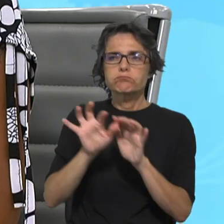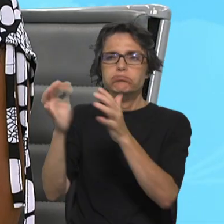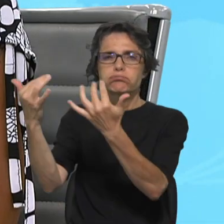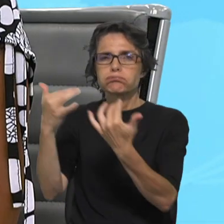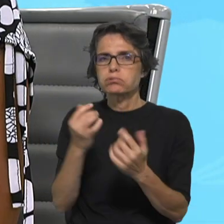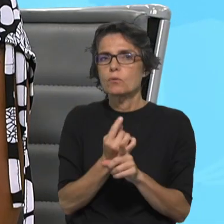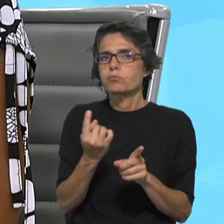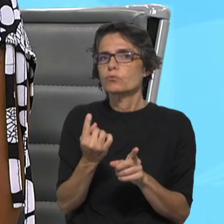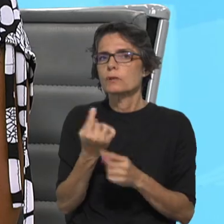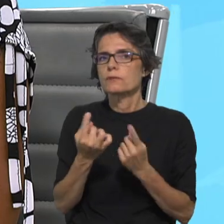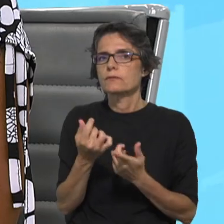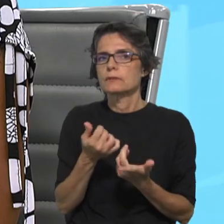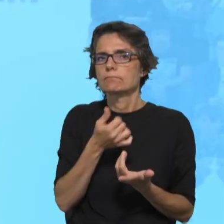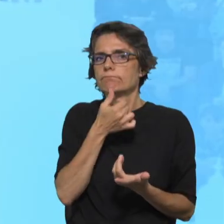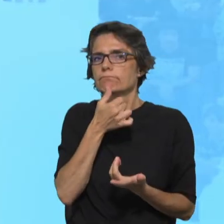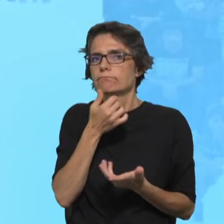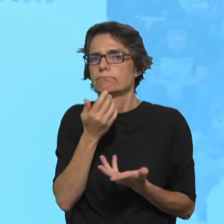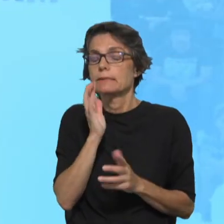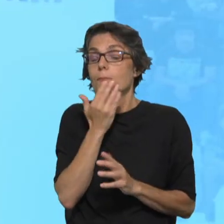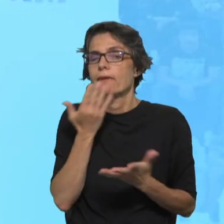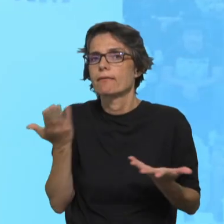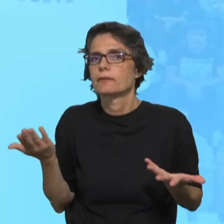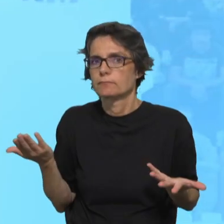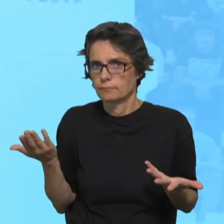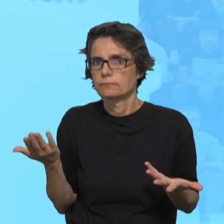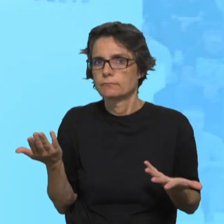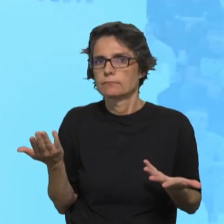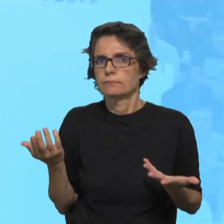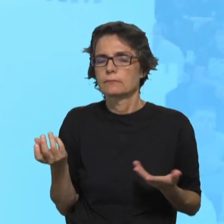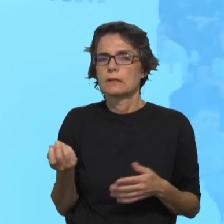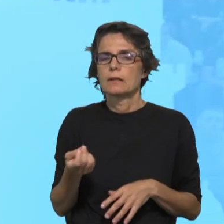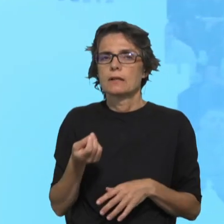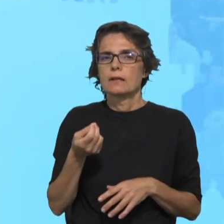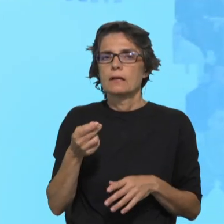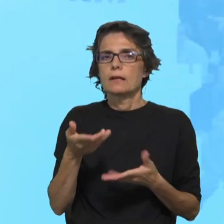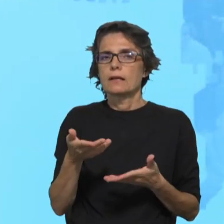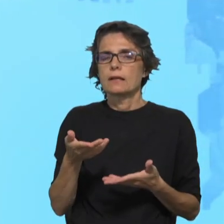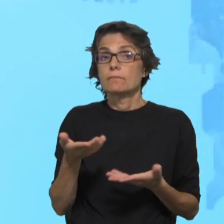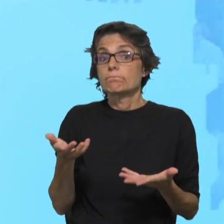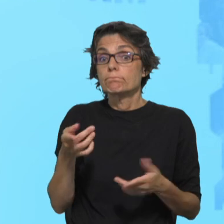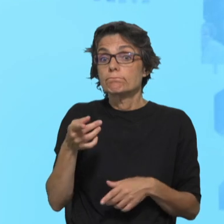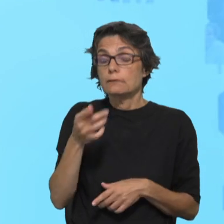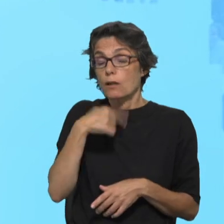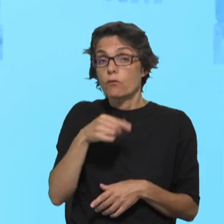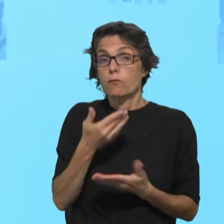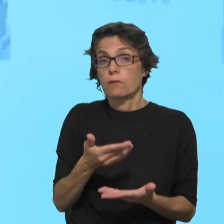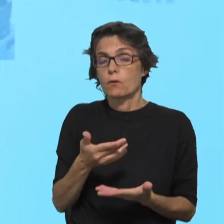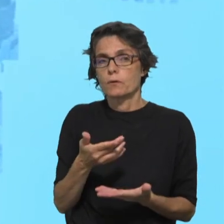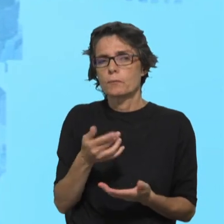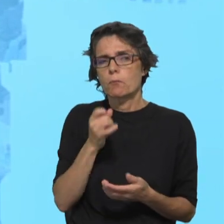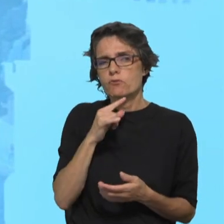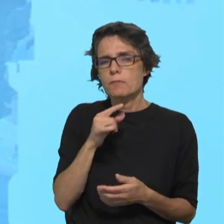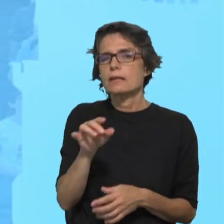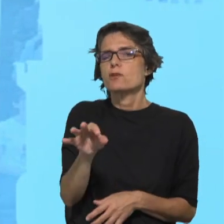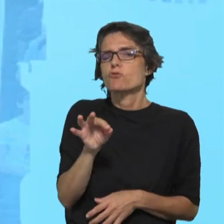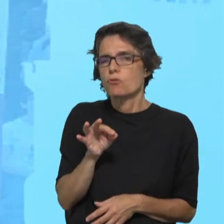espontaneamente, são sempre motivados por algo, não é? E aqui, a possibilidade da escolha. Cada